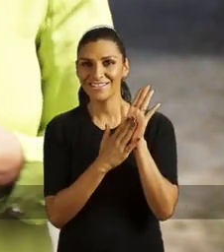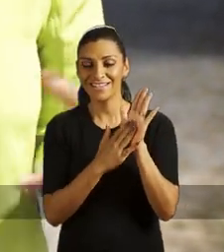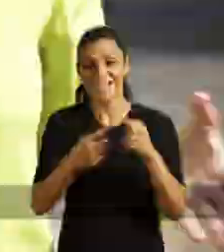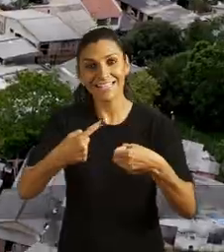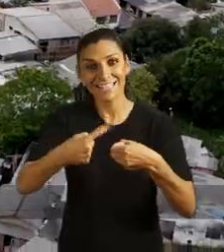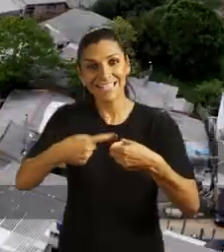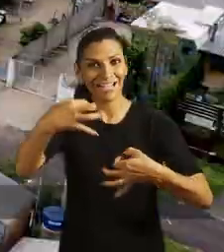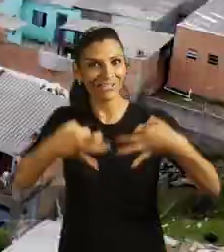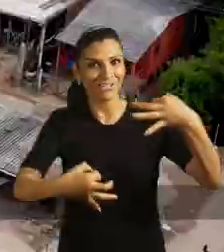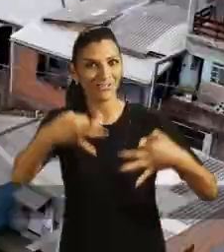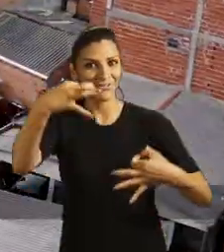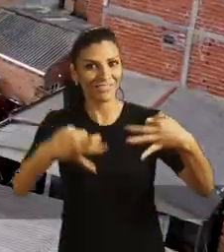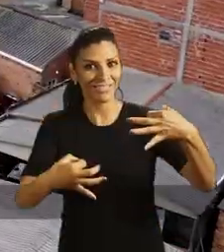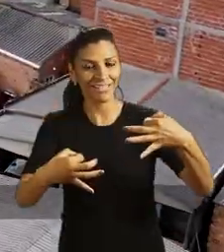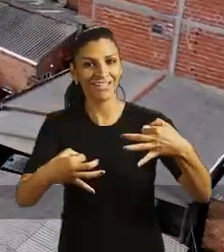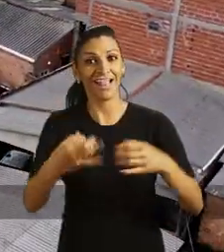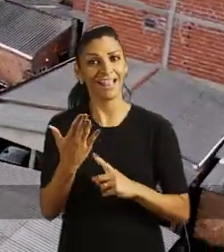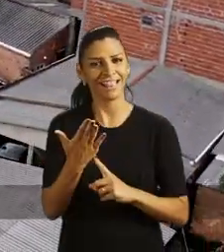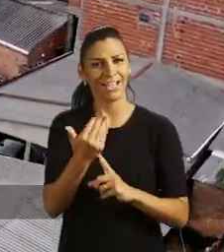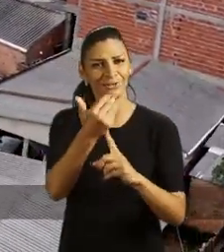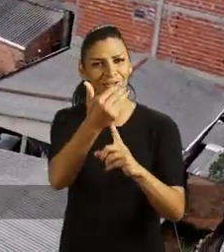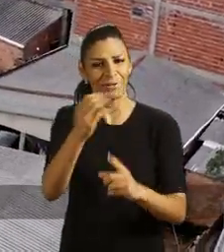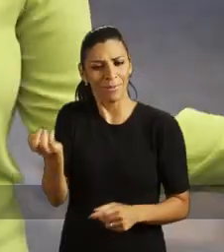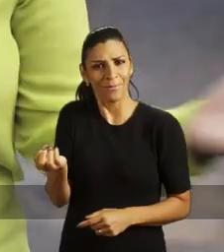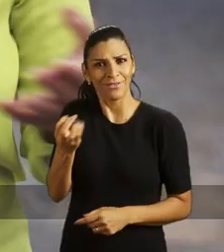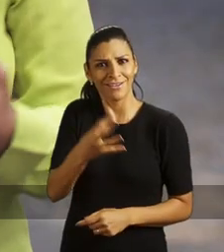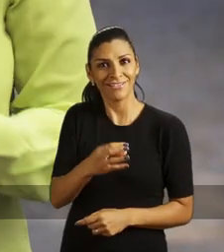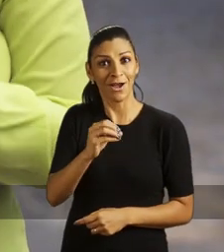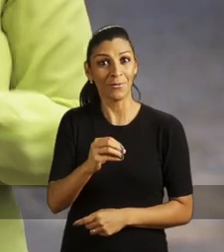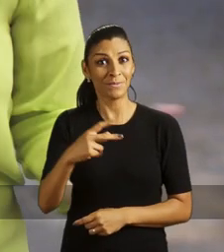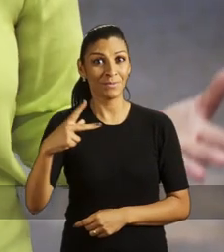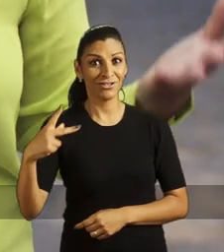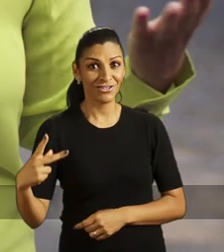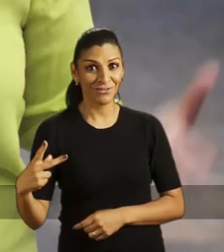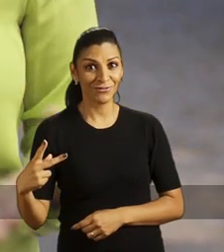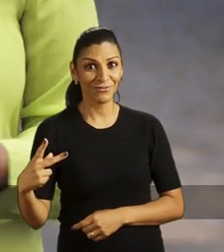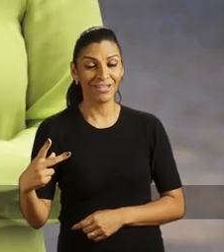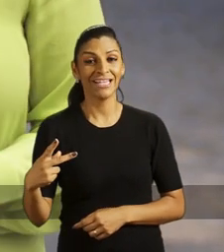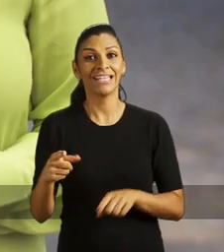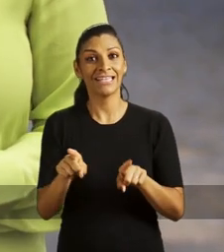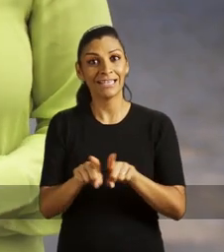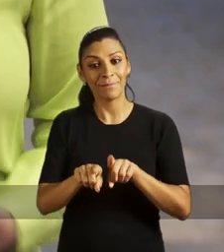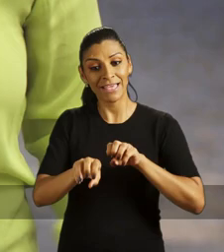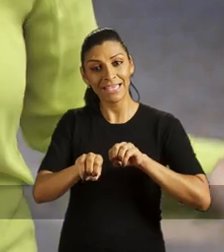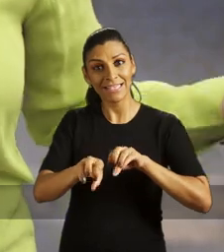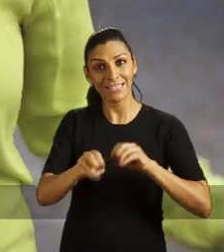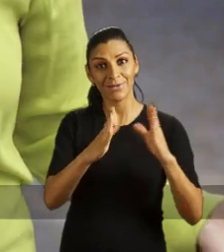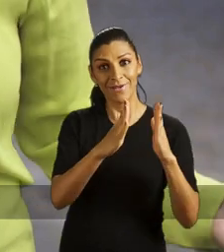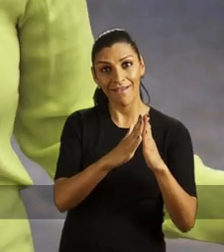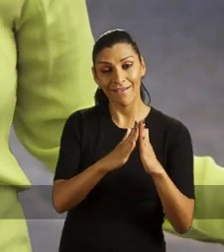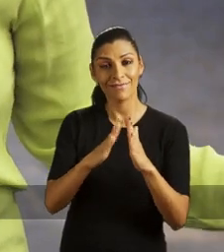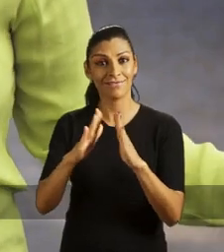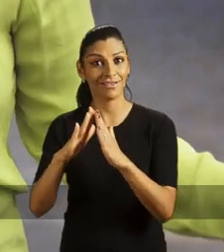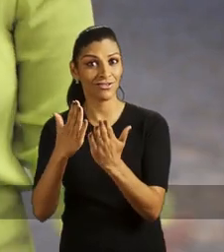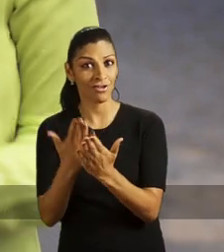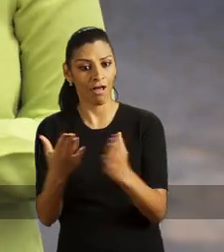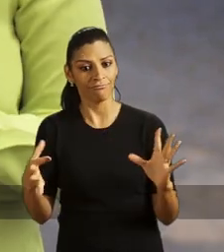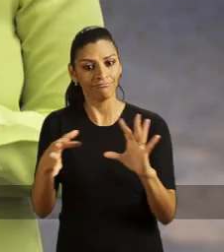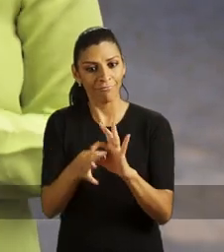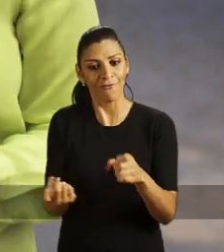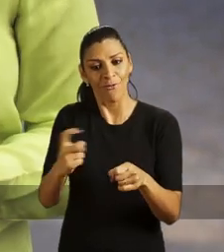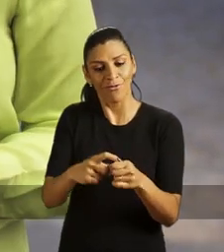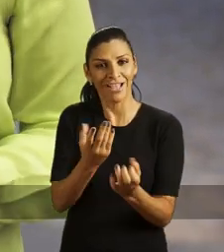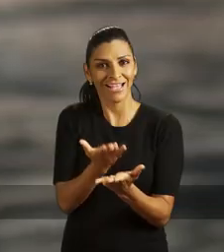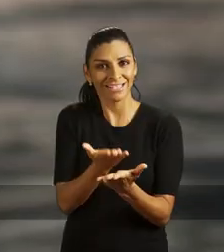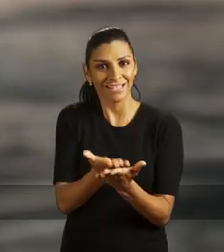propostas para uma cidade mais justa. Tecnologia para modernizar o orçamento participativo, ensino híbrido para recuperar